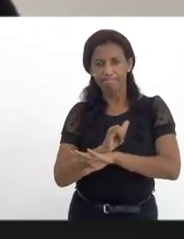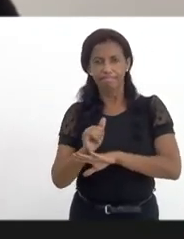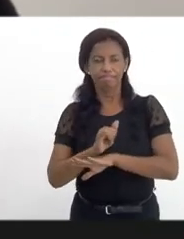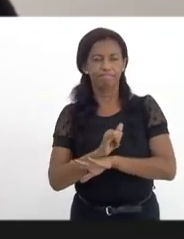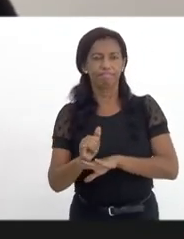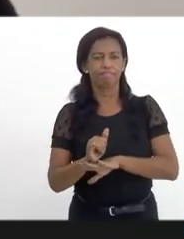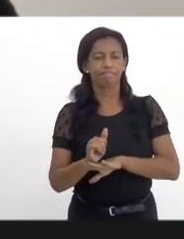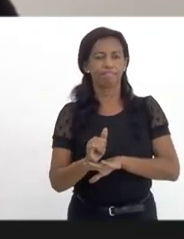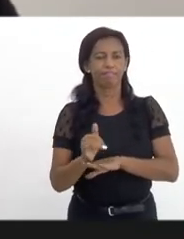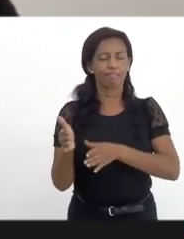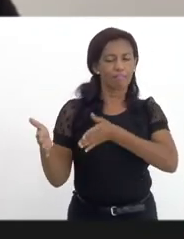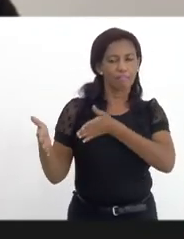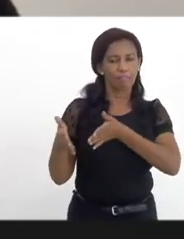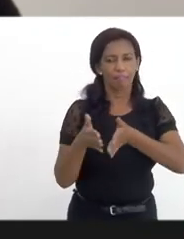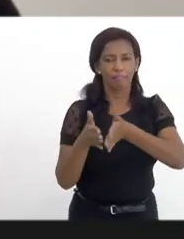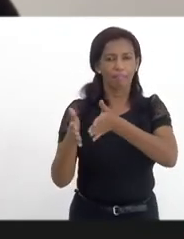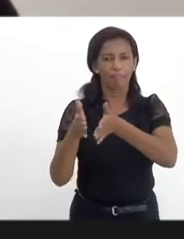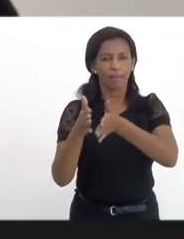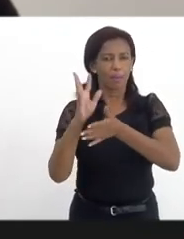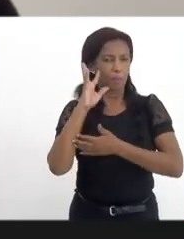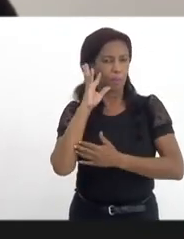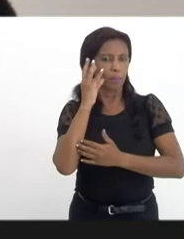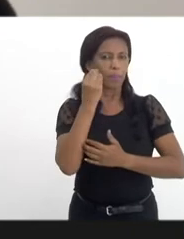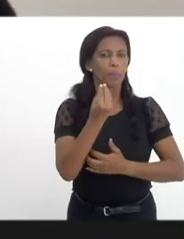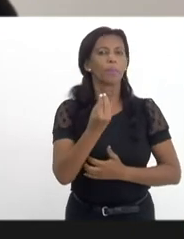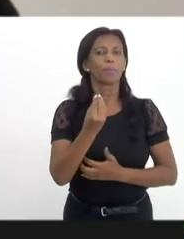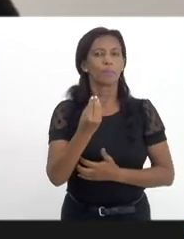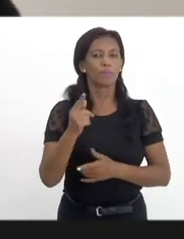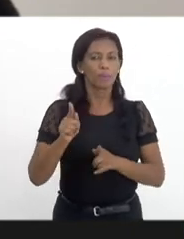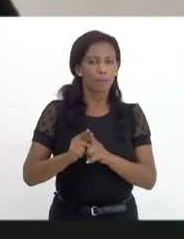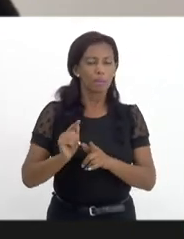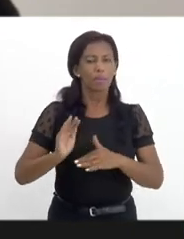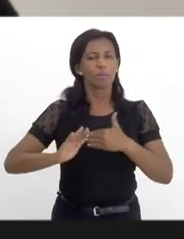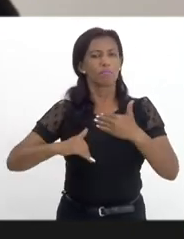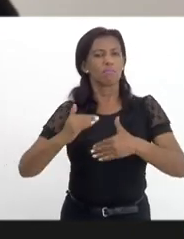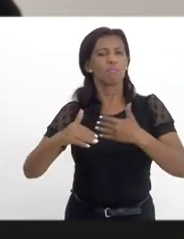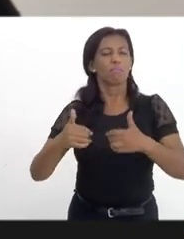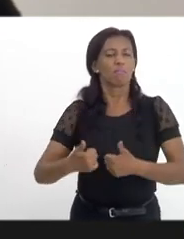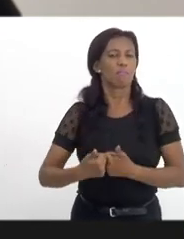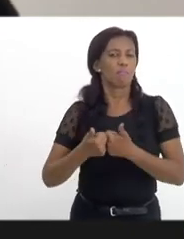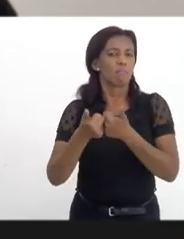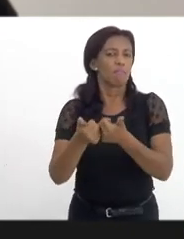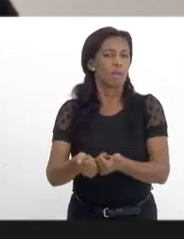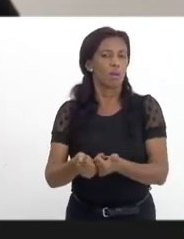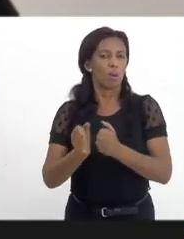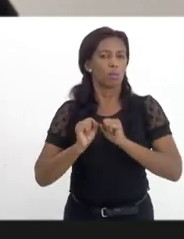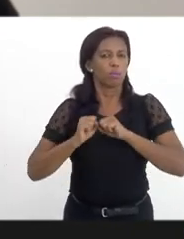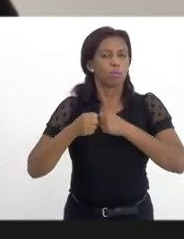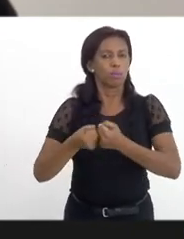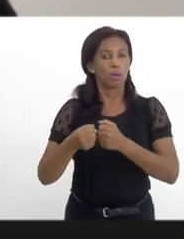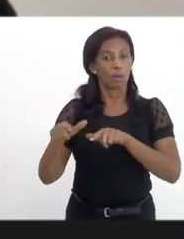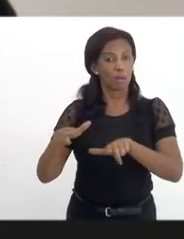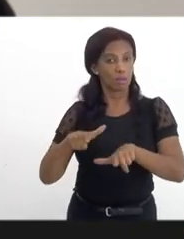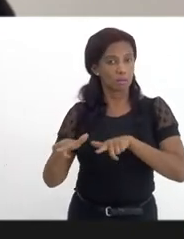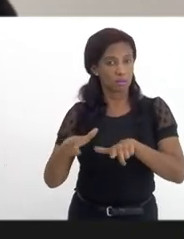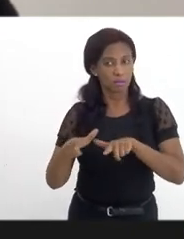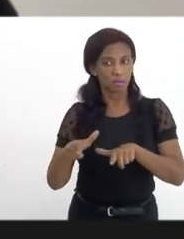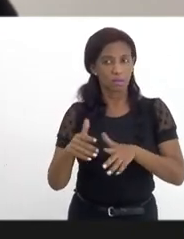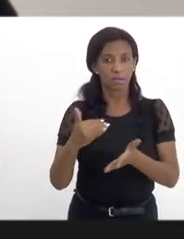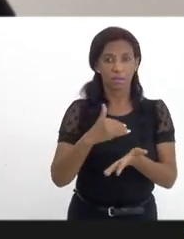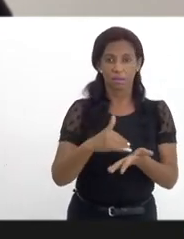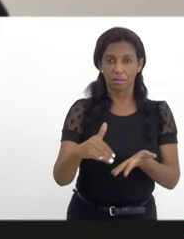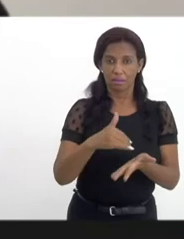caminhos para sanar e também desenvolver melhor, potencializando o trabalho das